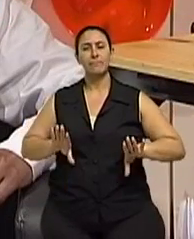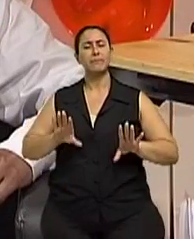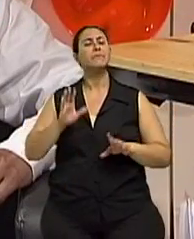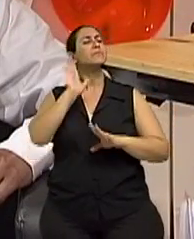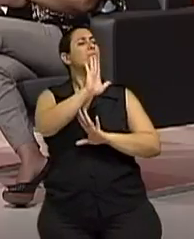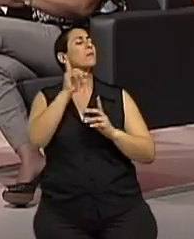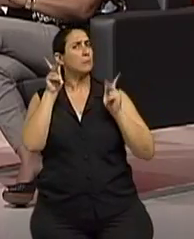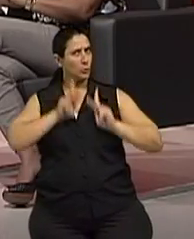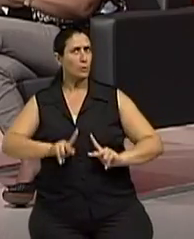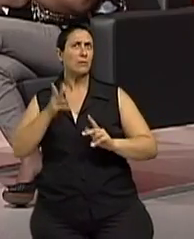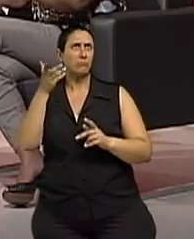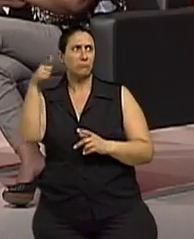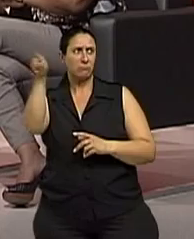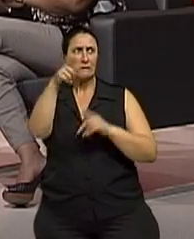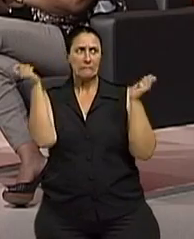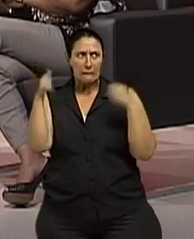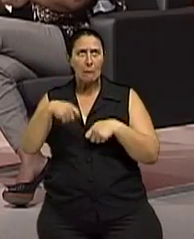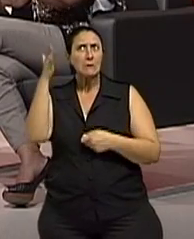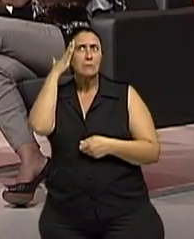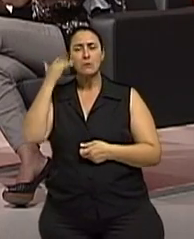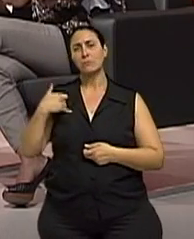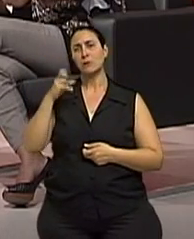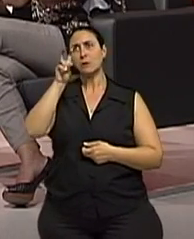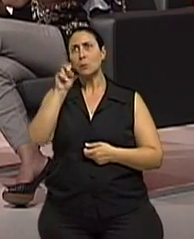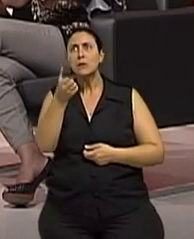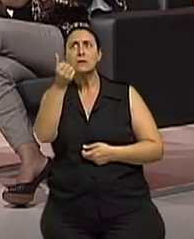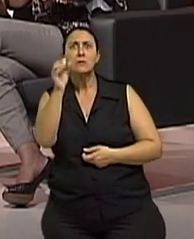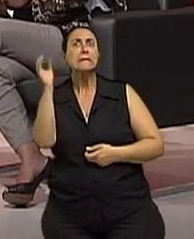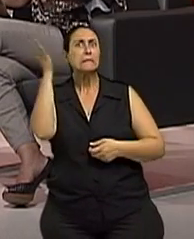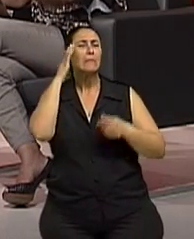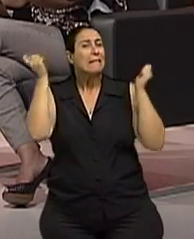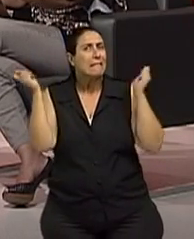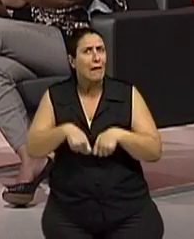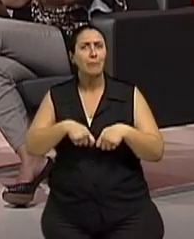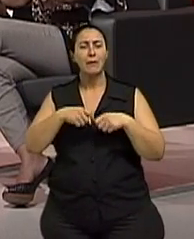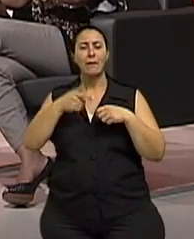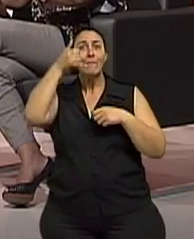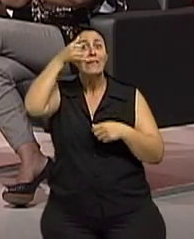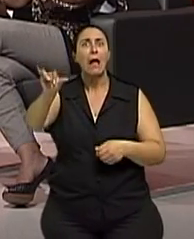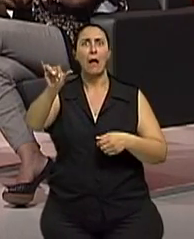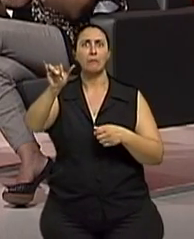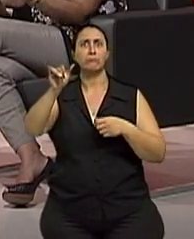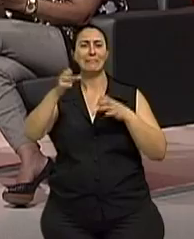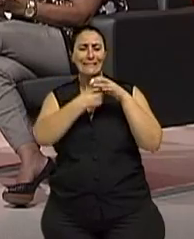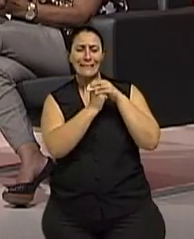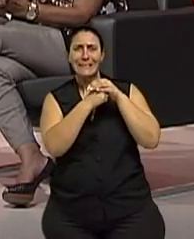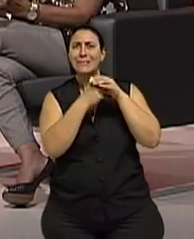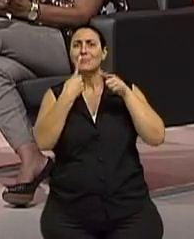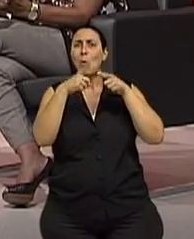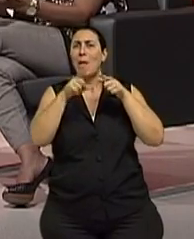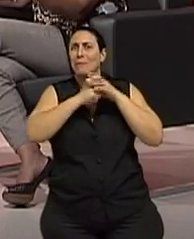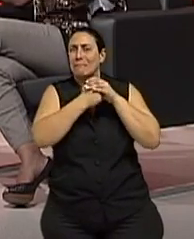Tem como saber se esse desgaste aos 50, aos 55 está acontecendo já? E tem como minimizar?